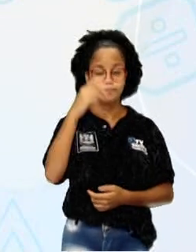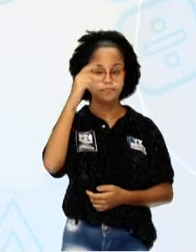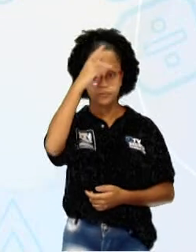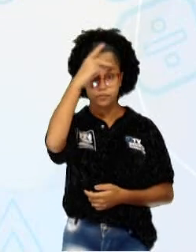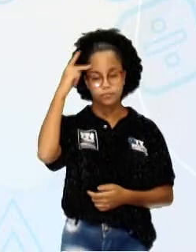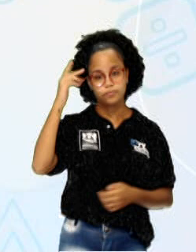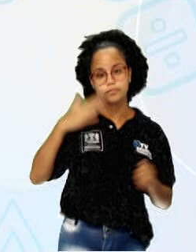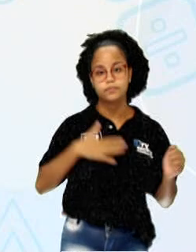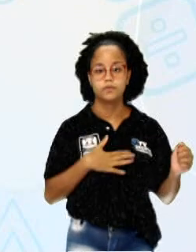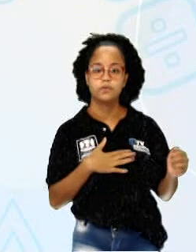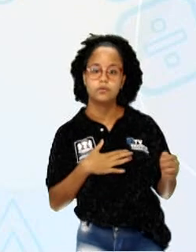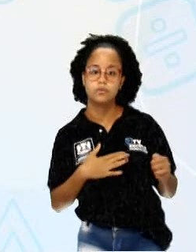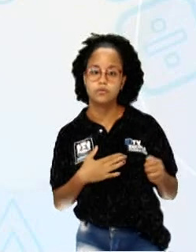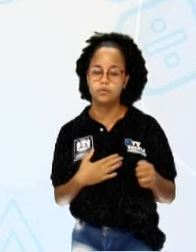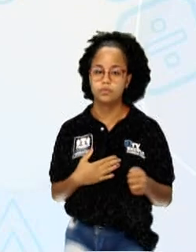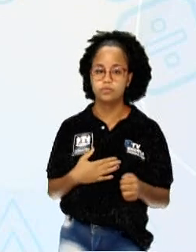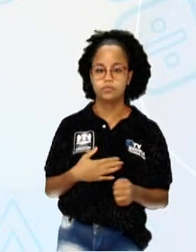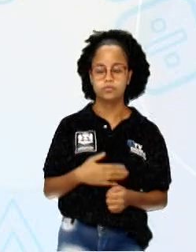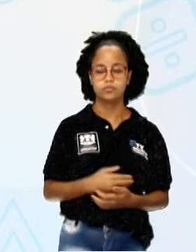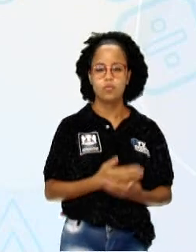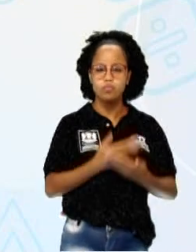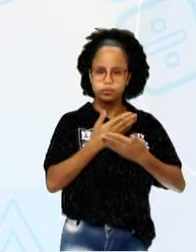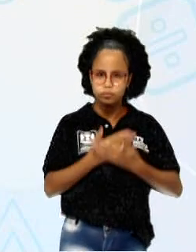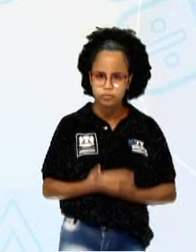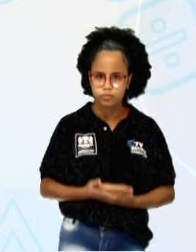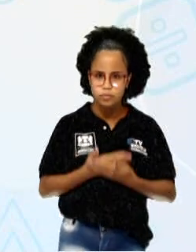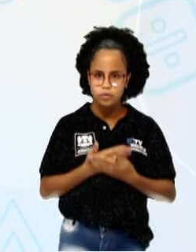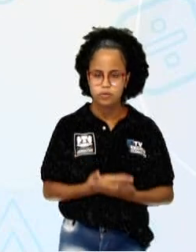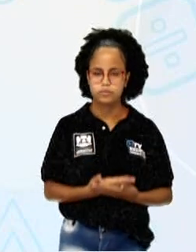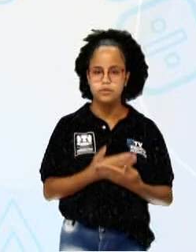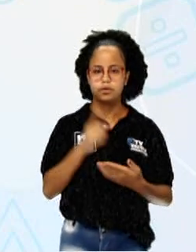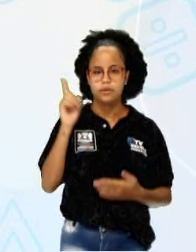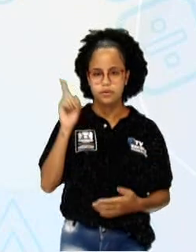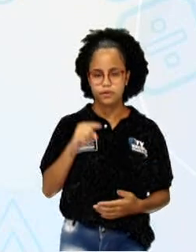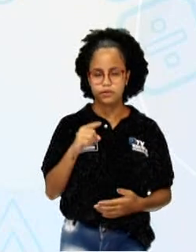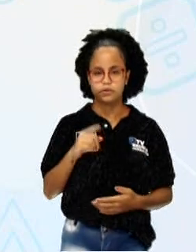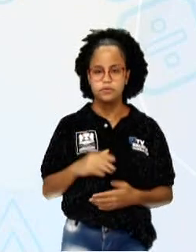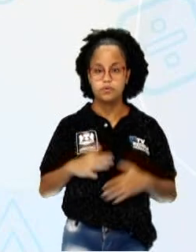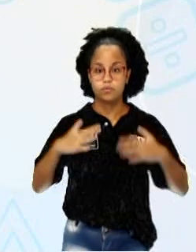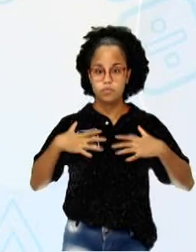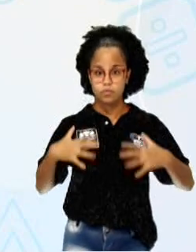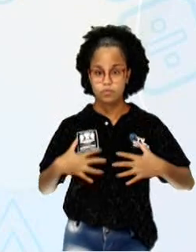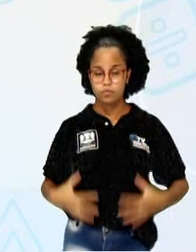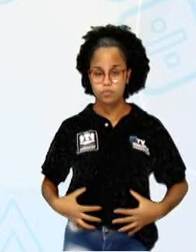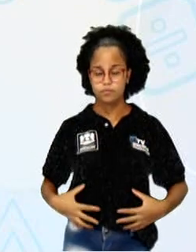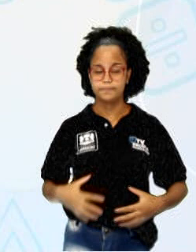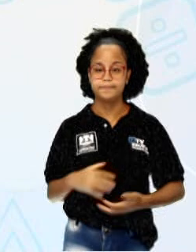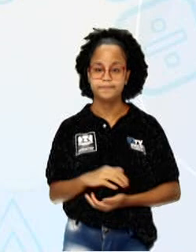Então, suporte. Quem lembra na dança? O suporte é o corpo.